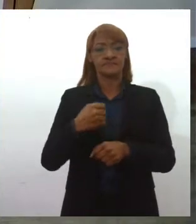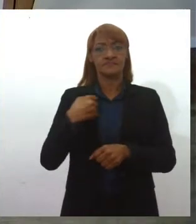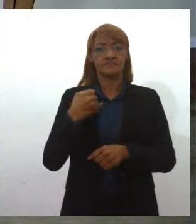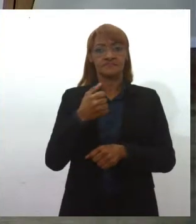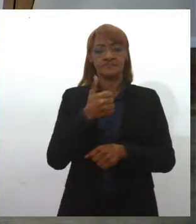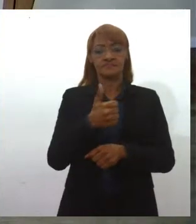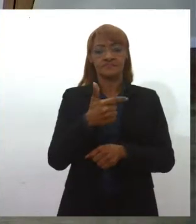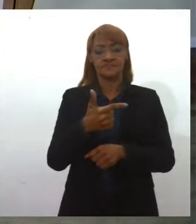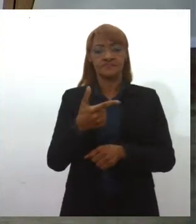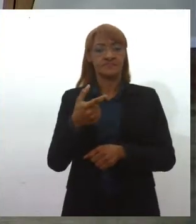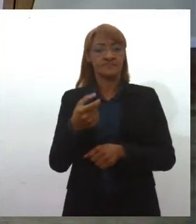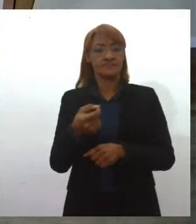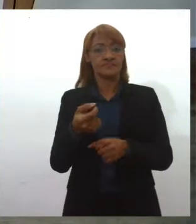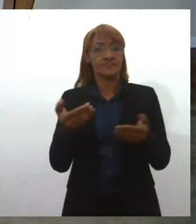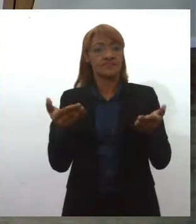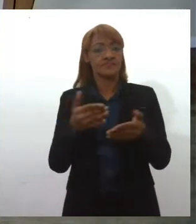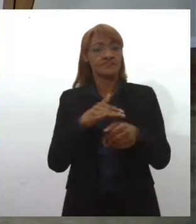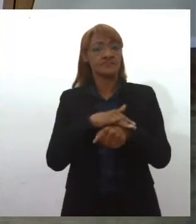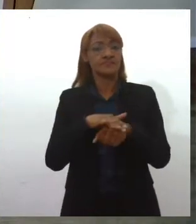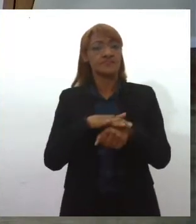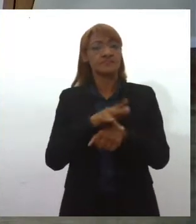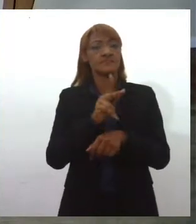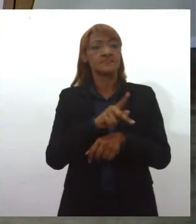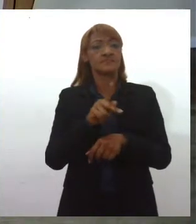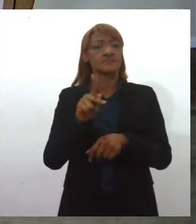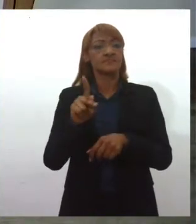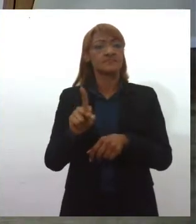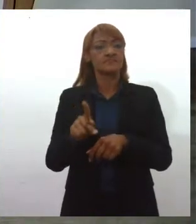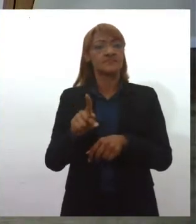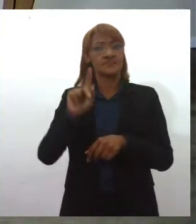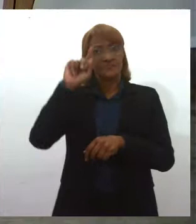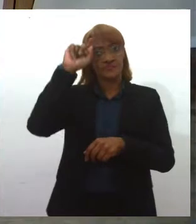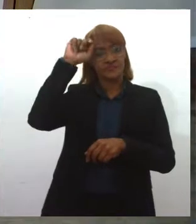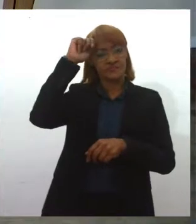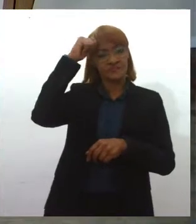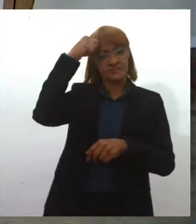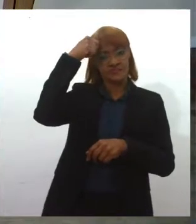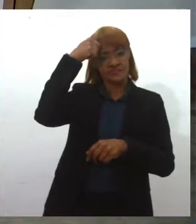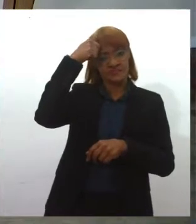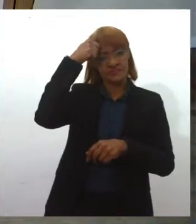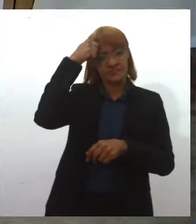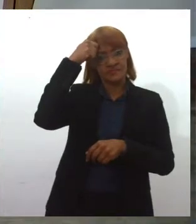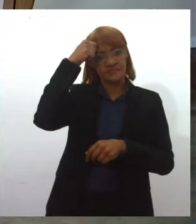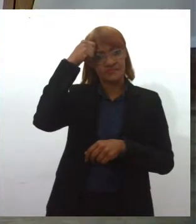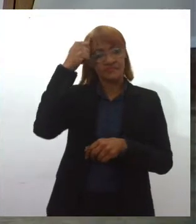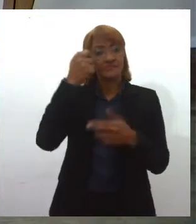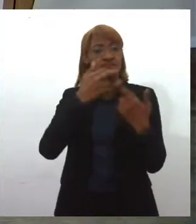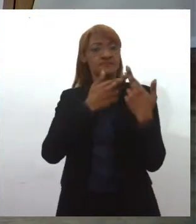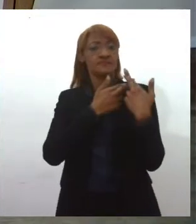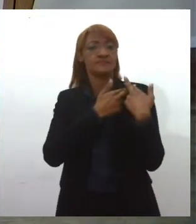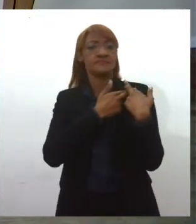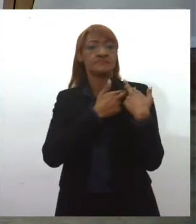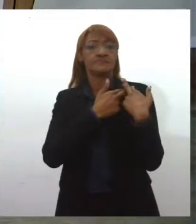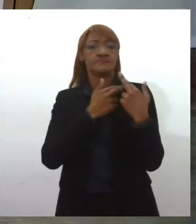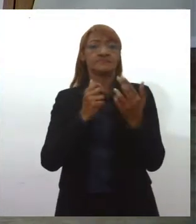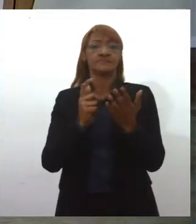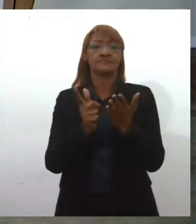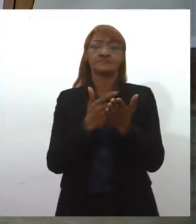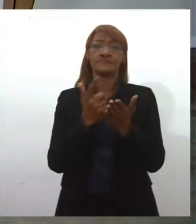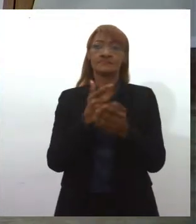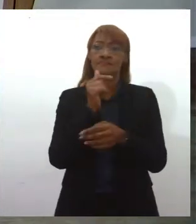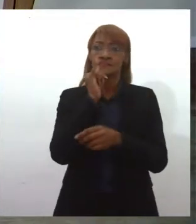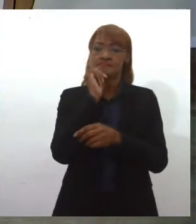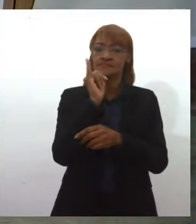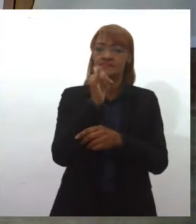Eu converso hoje com a professora militante negra, memorialista e autora do livro que conta fatos